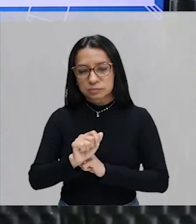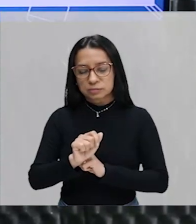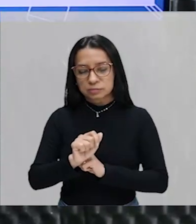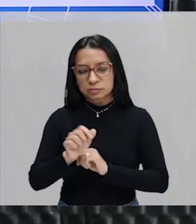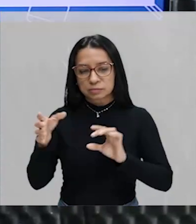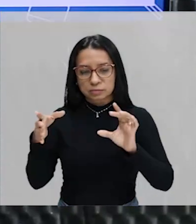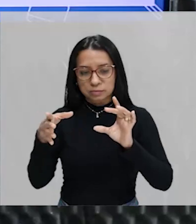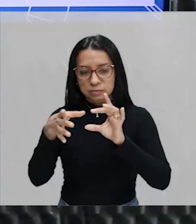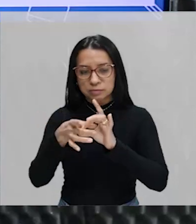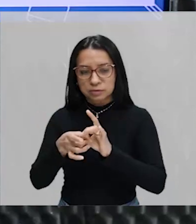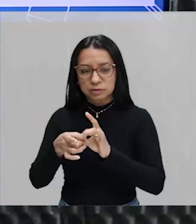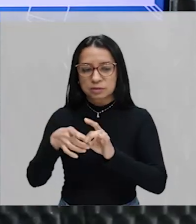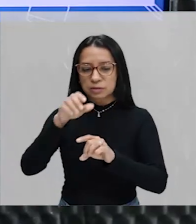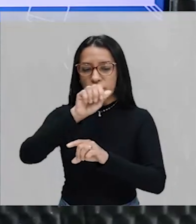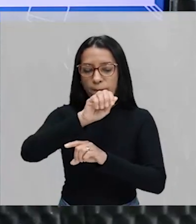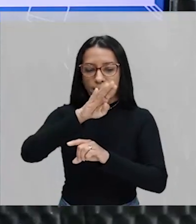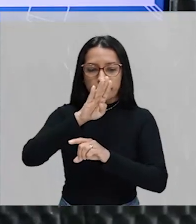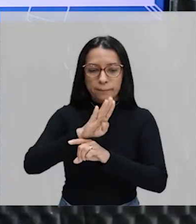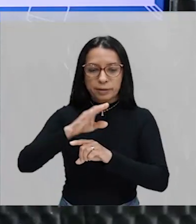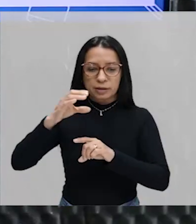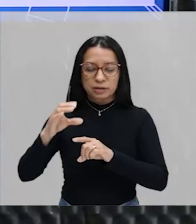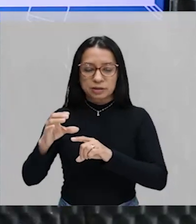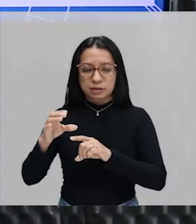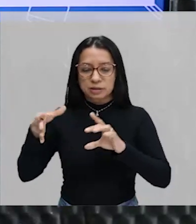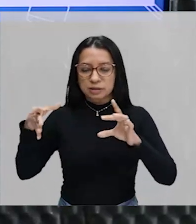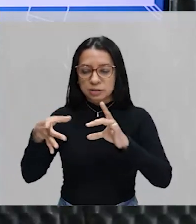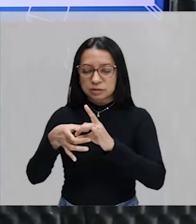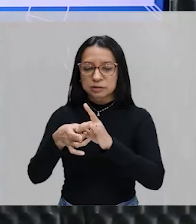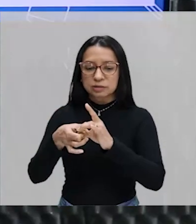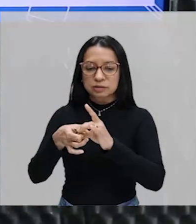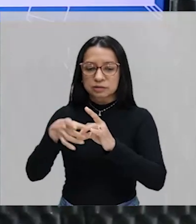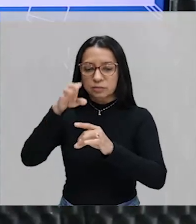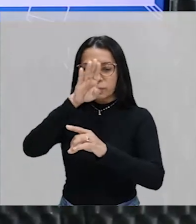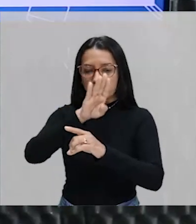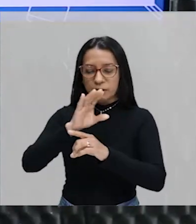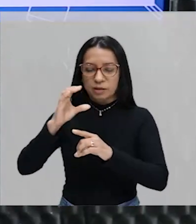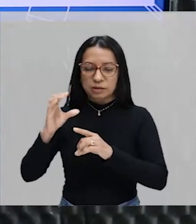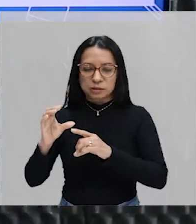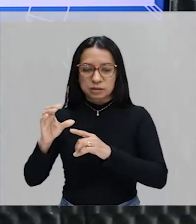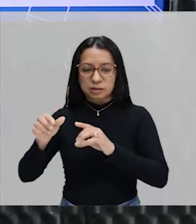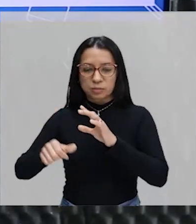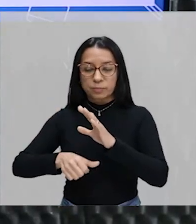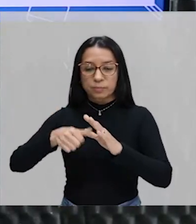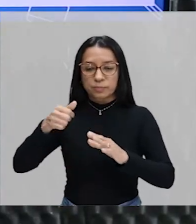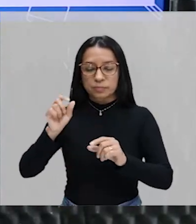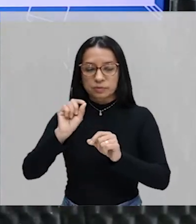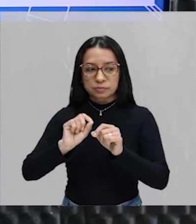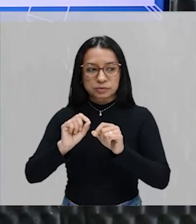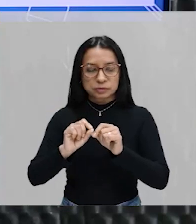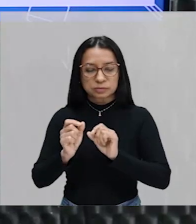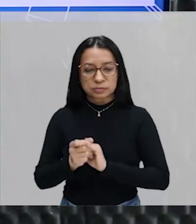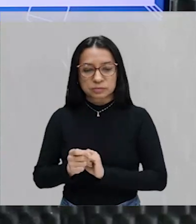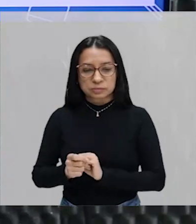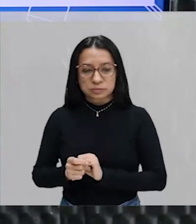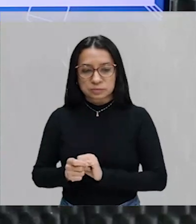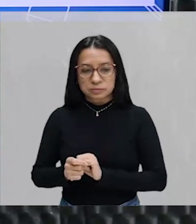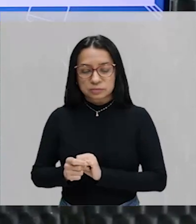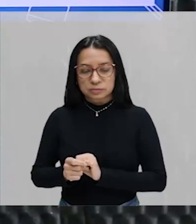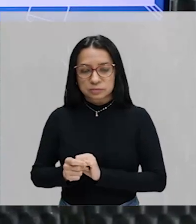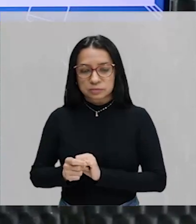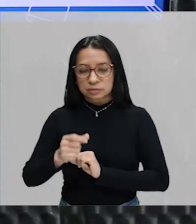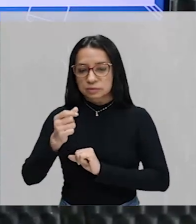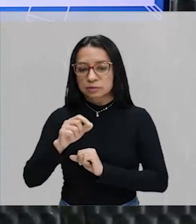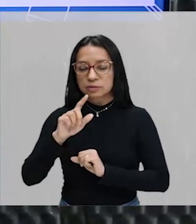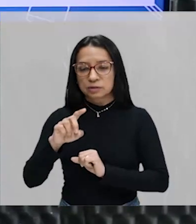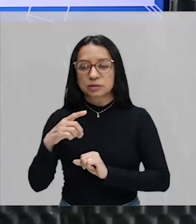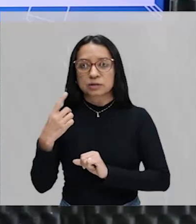B e C. Gente, interseção entre B e C é a primeira coisinha que nós vamos fazer. E, na